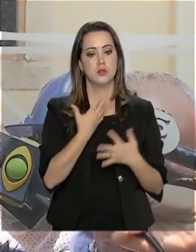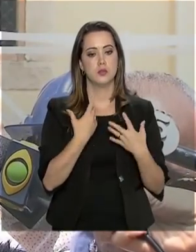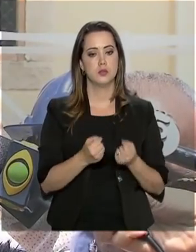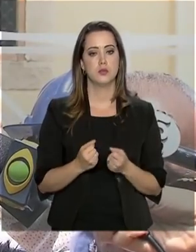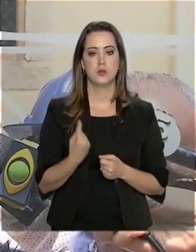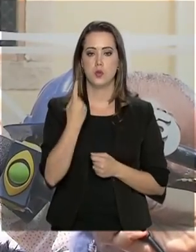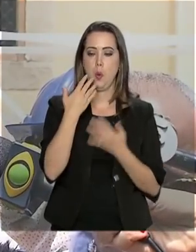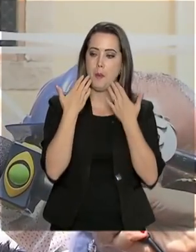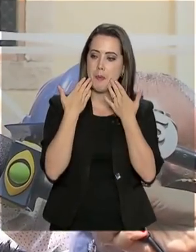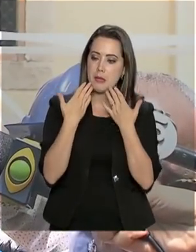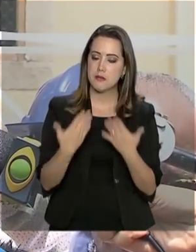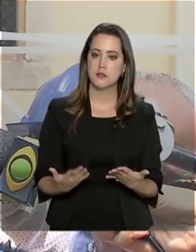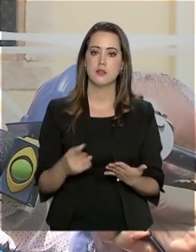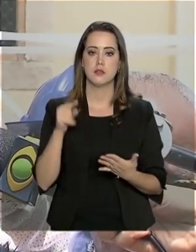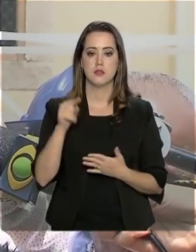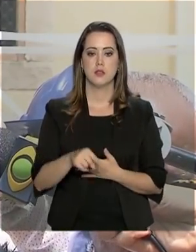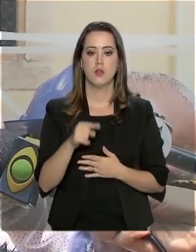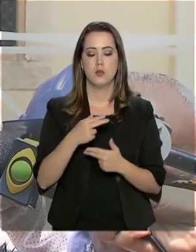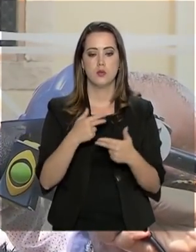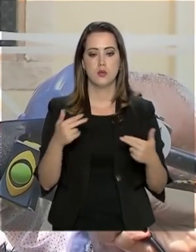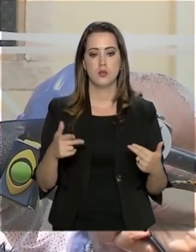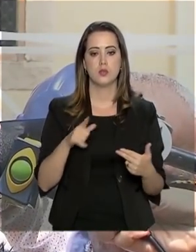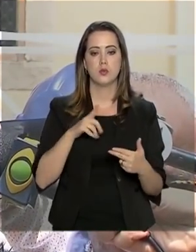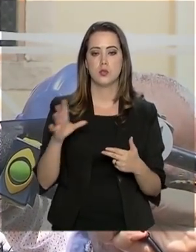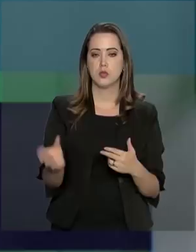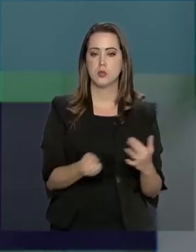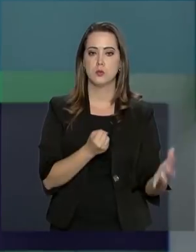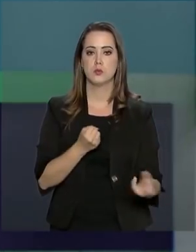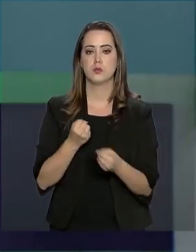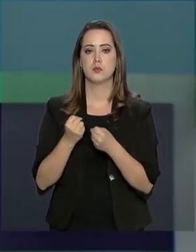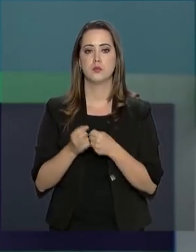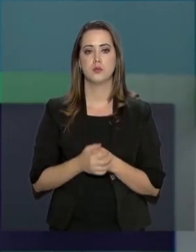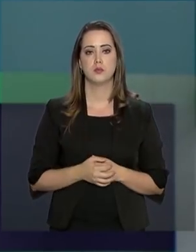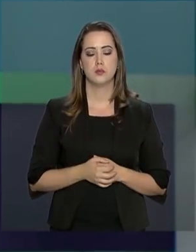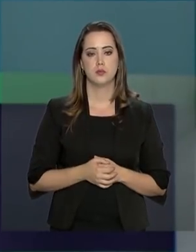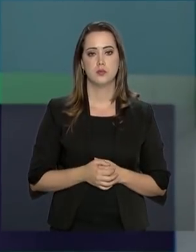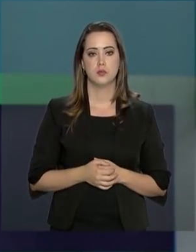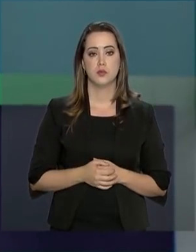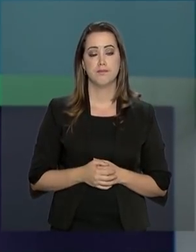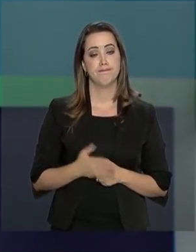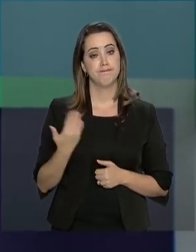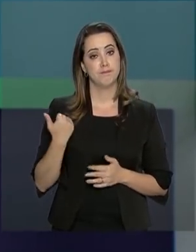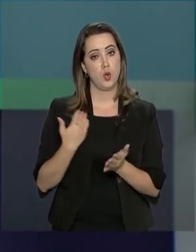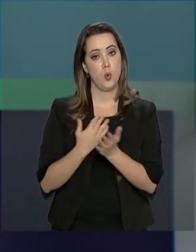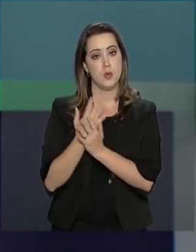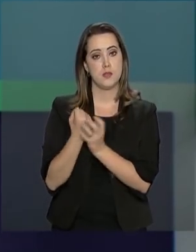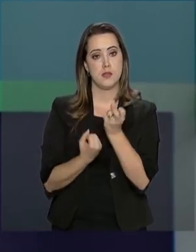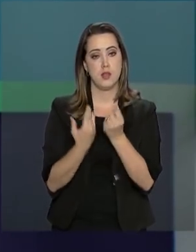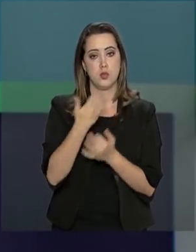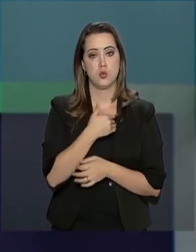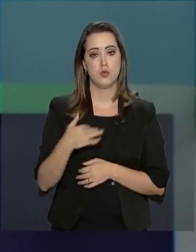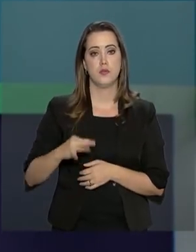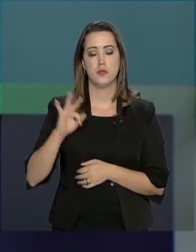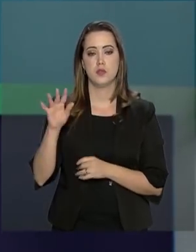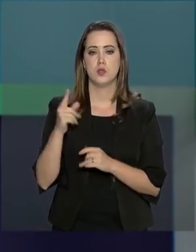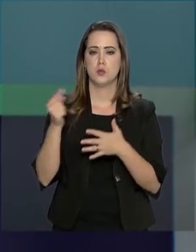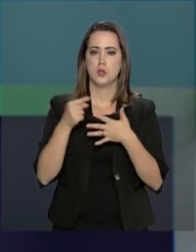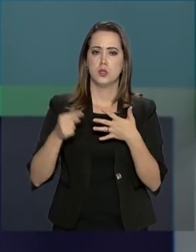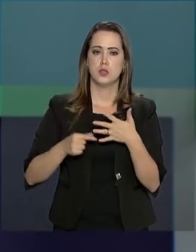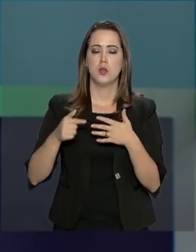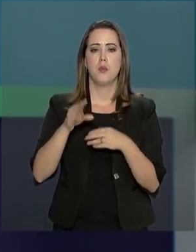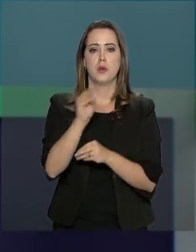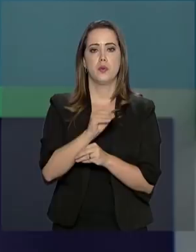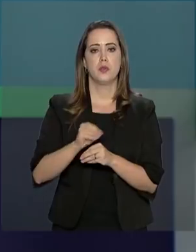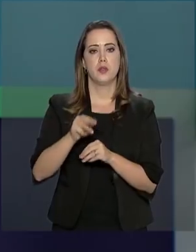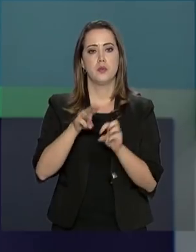uma exposição com o material resgatado. Desde o incêndio, o governo federal criou várias medidas para